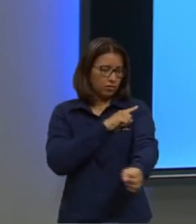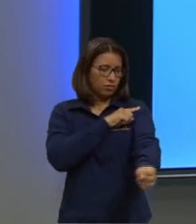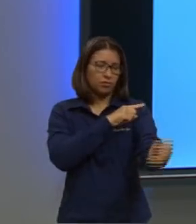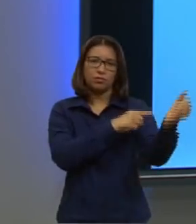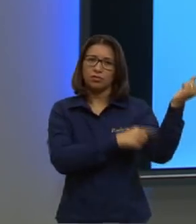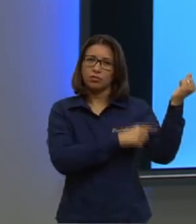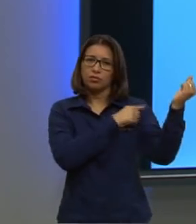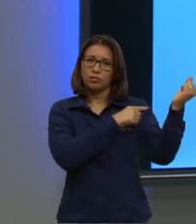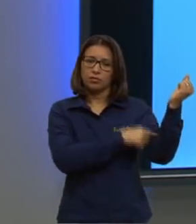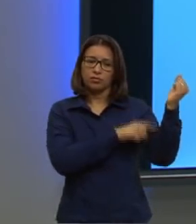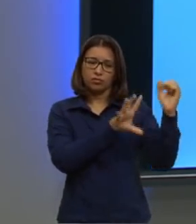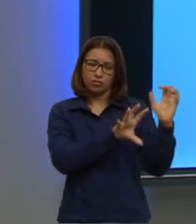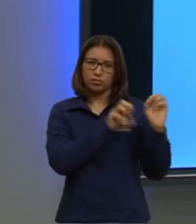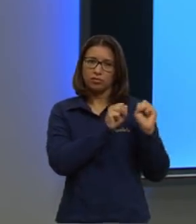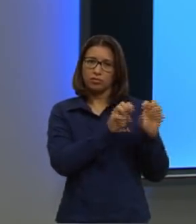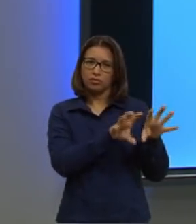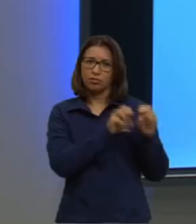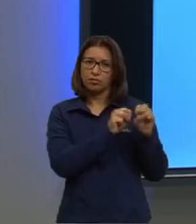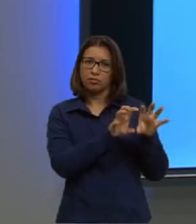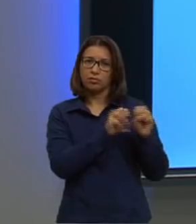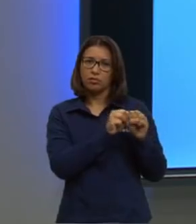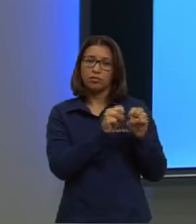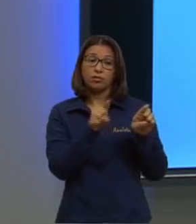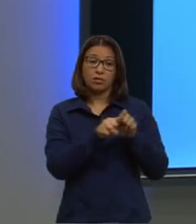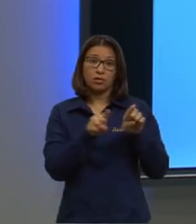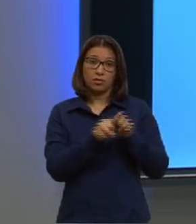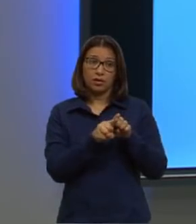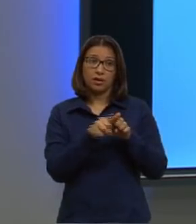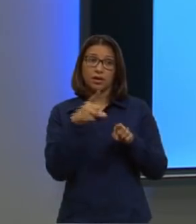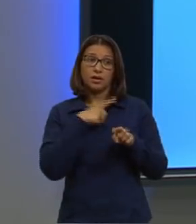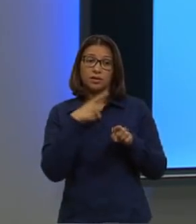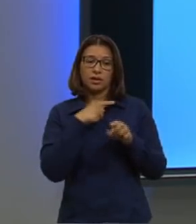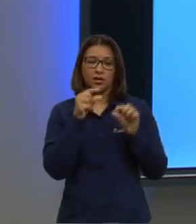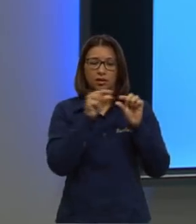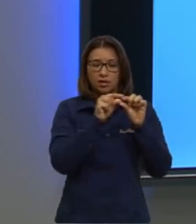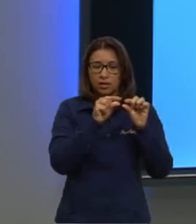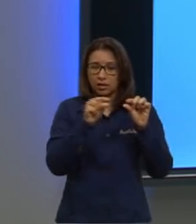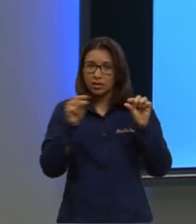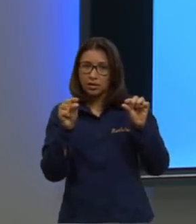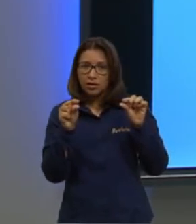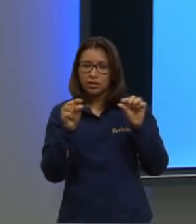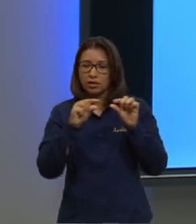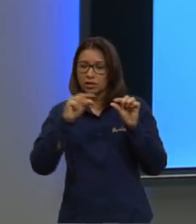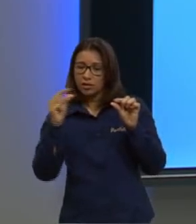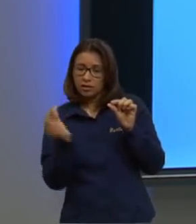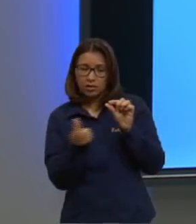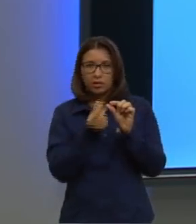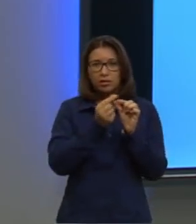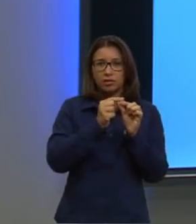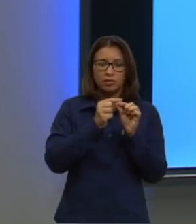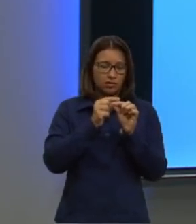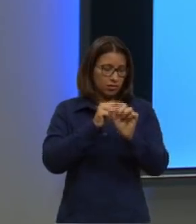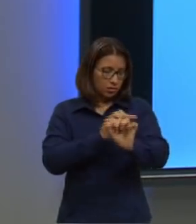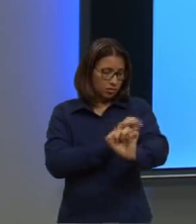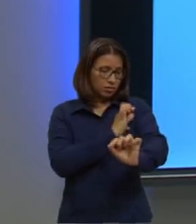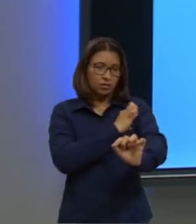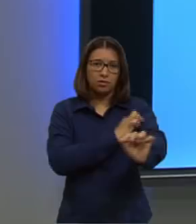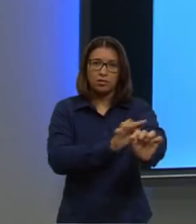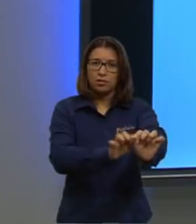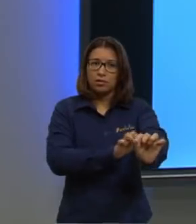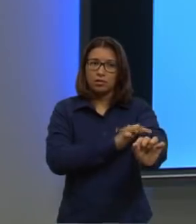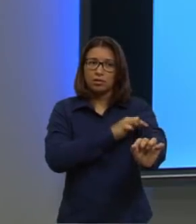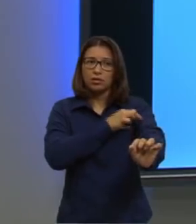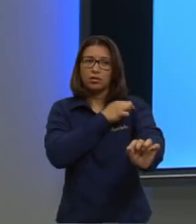dita, que formam, então, os filamentos de actina e miosina dos nossos músculos estriados